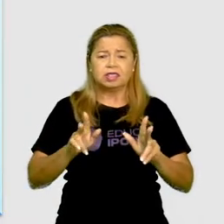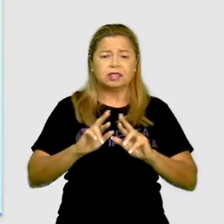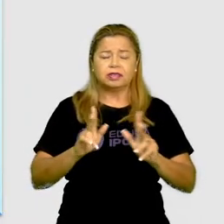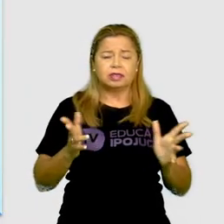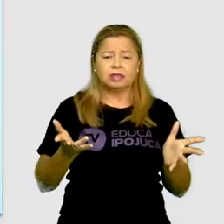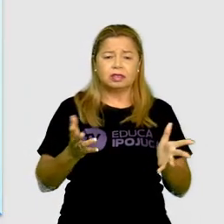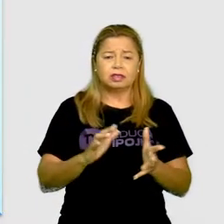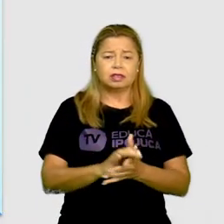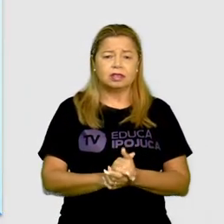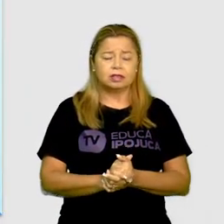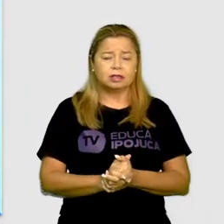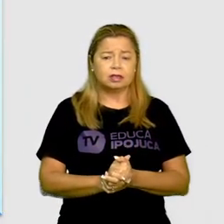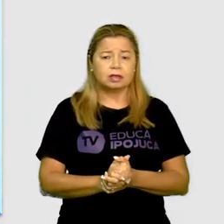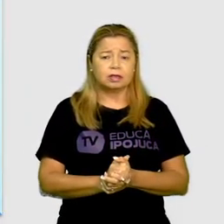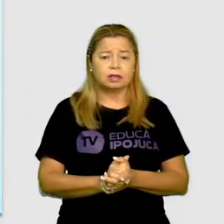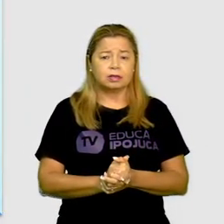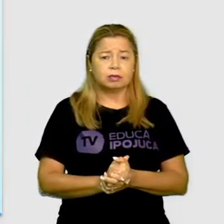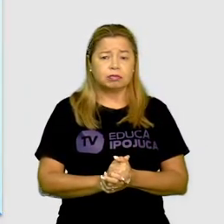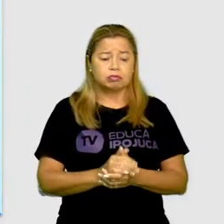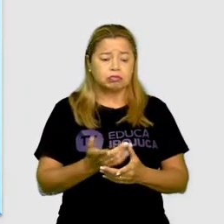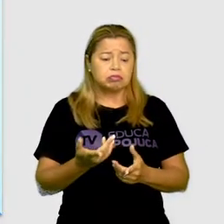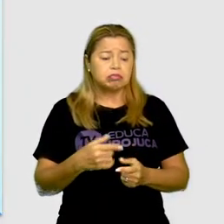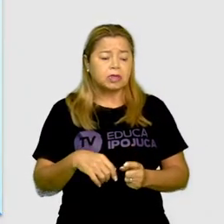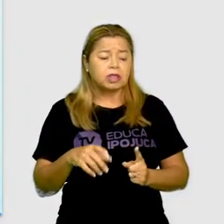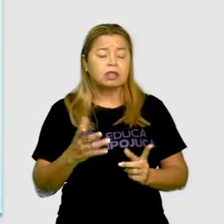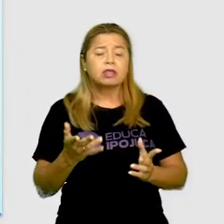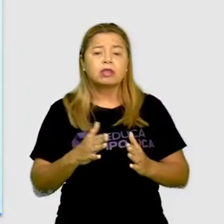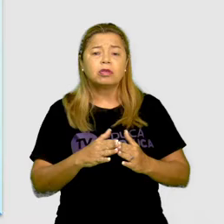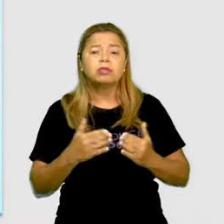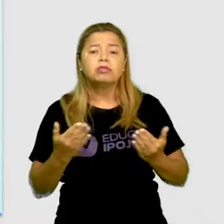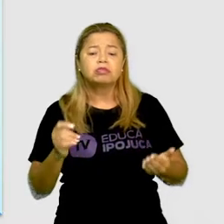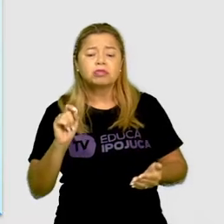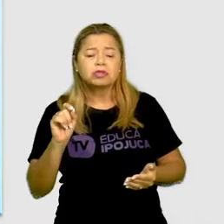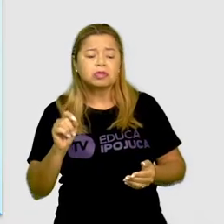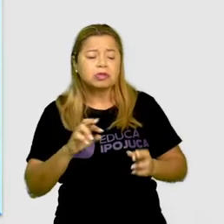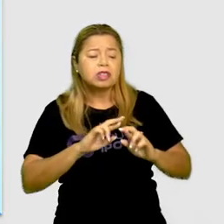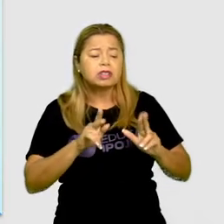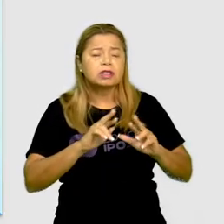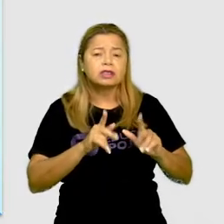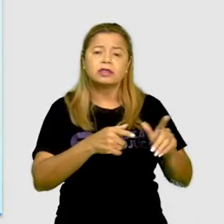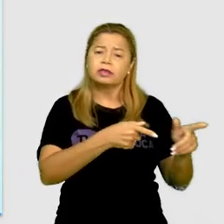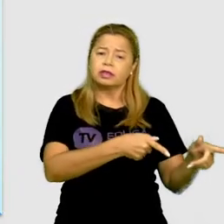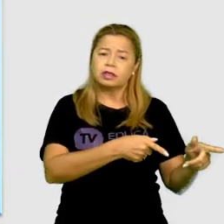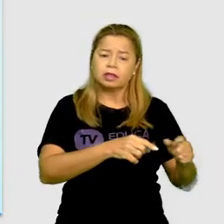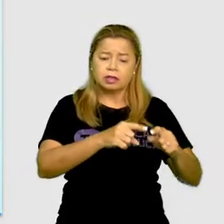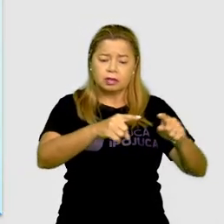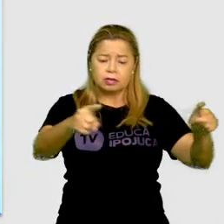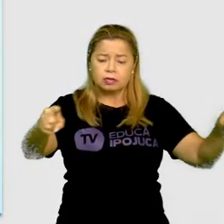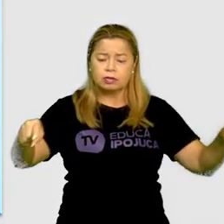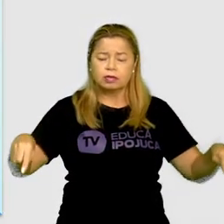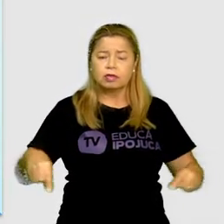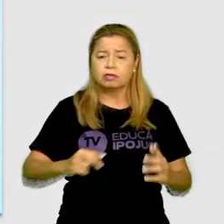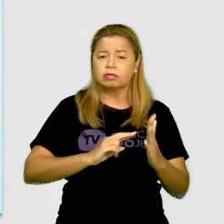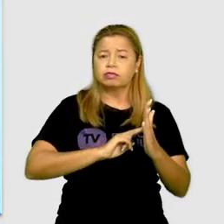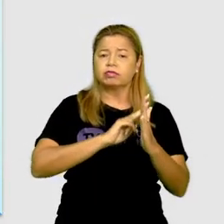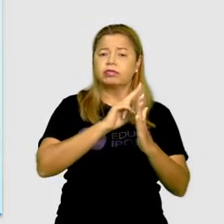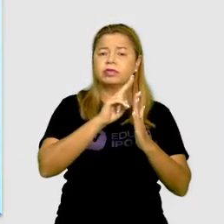é a menos indicada para representar esse espaço que está aqui?